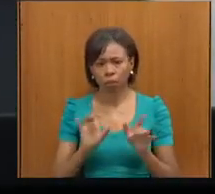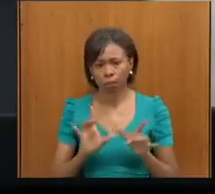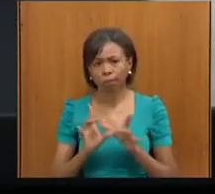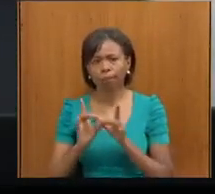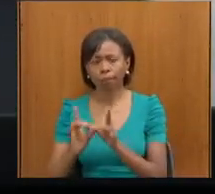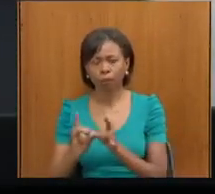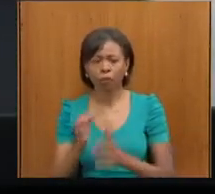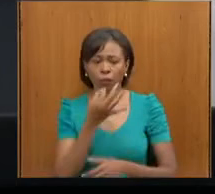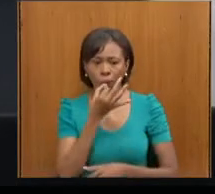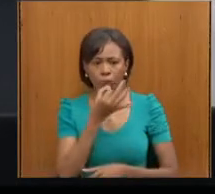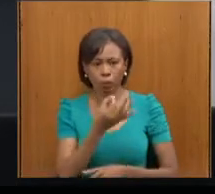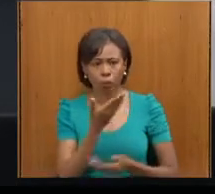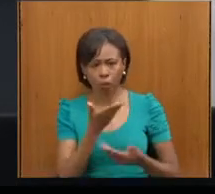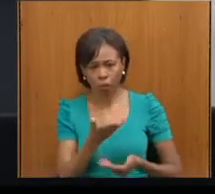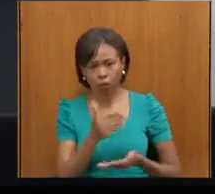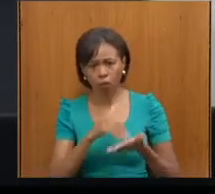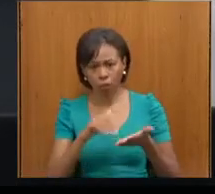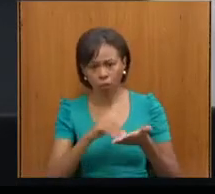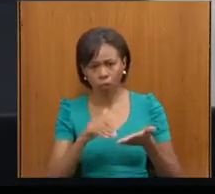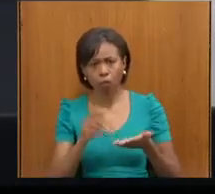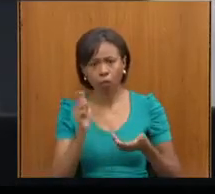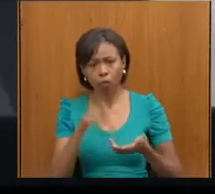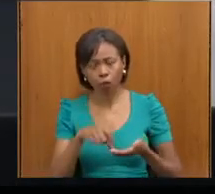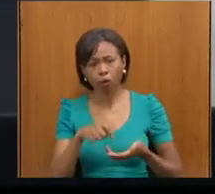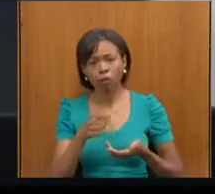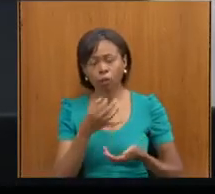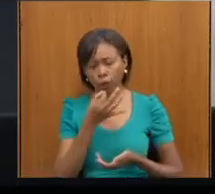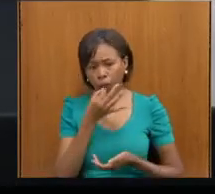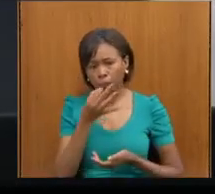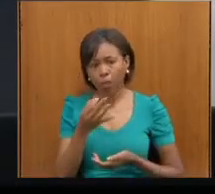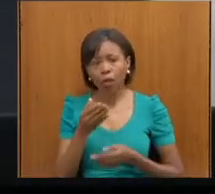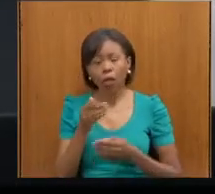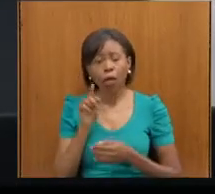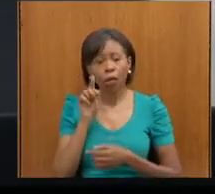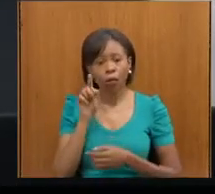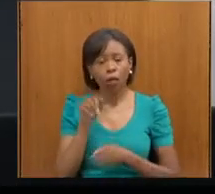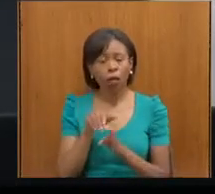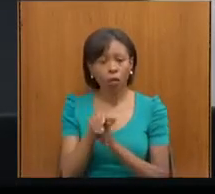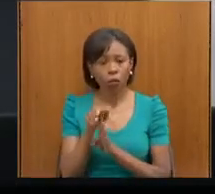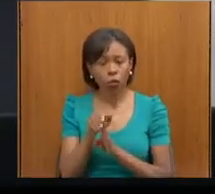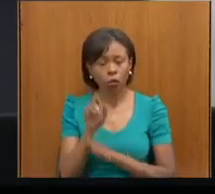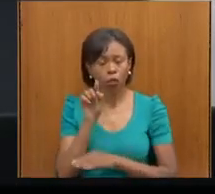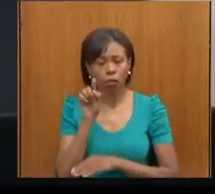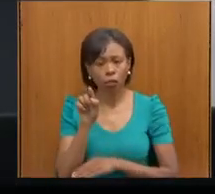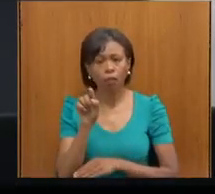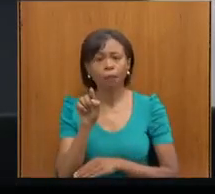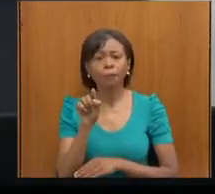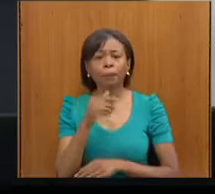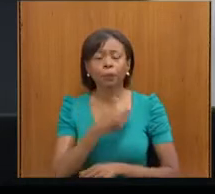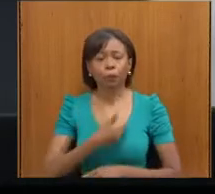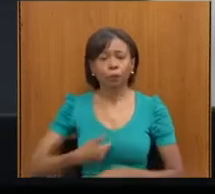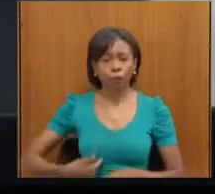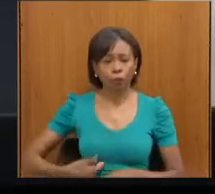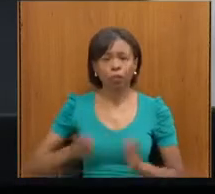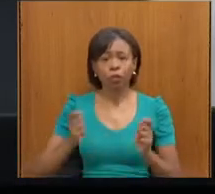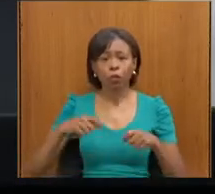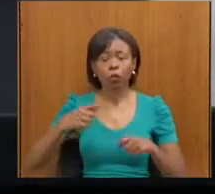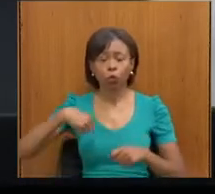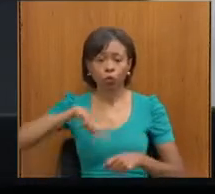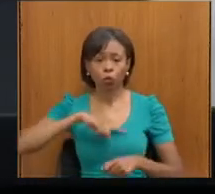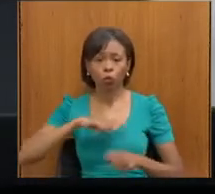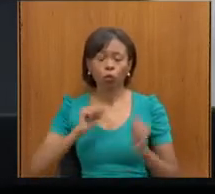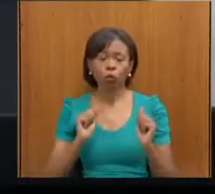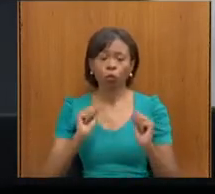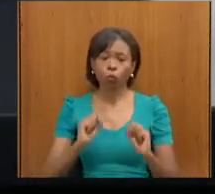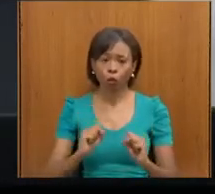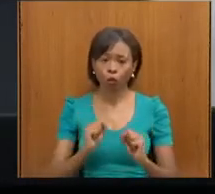grande subsecretário, para que possa levar para apreciação desse momento também a gente está presente junto com